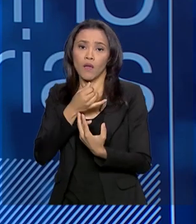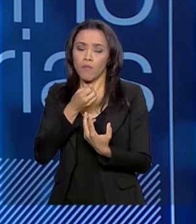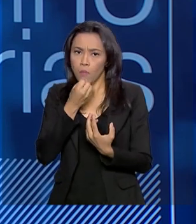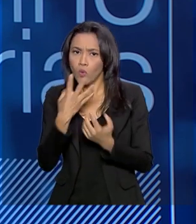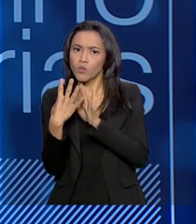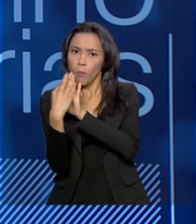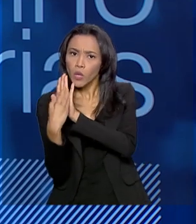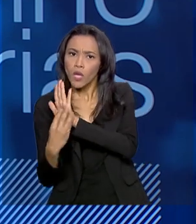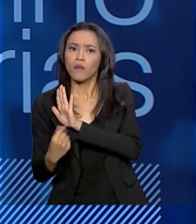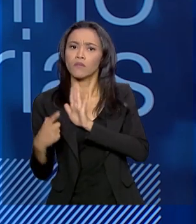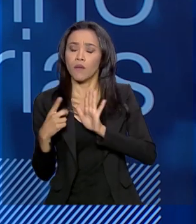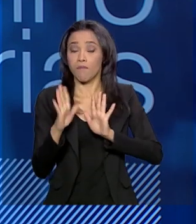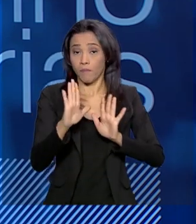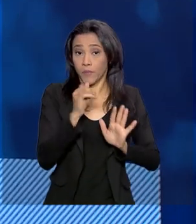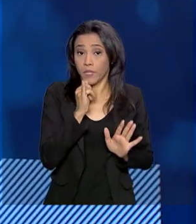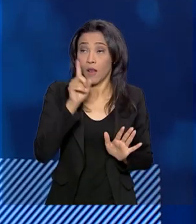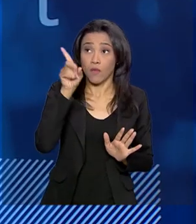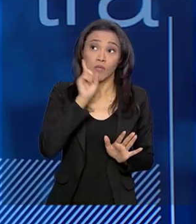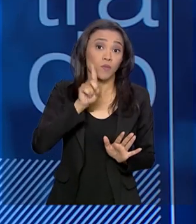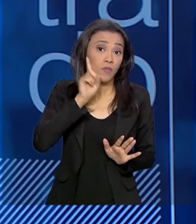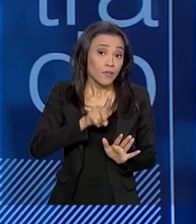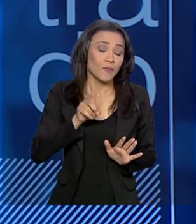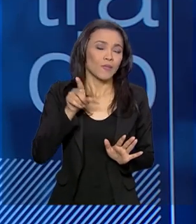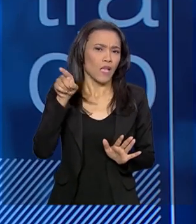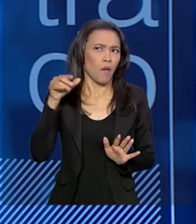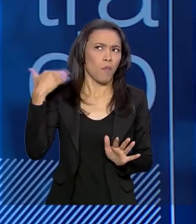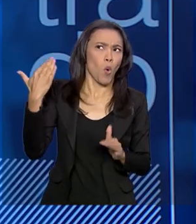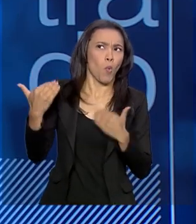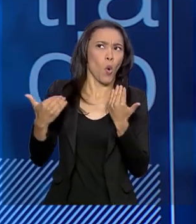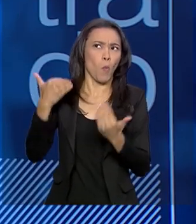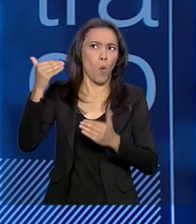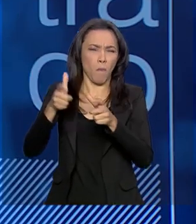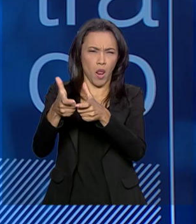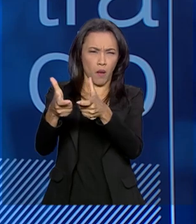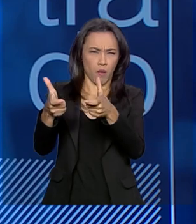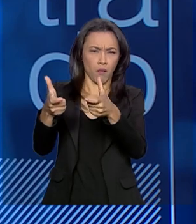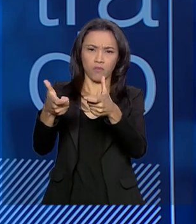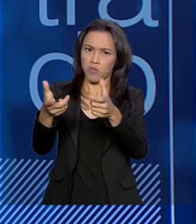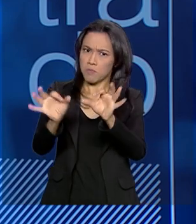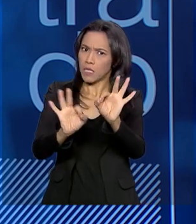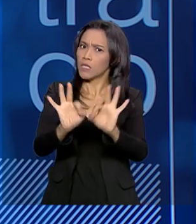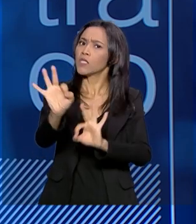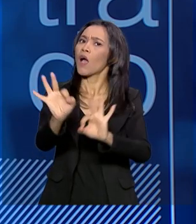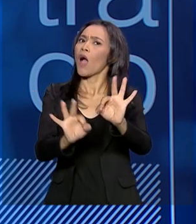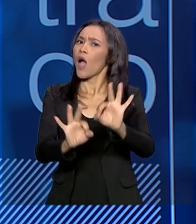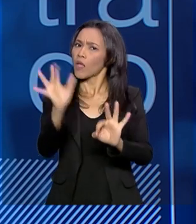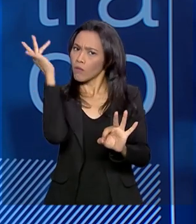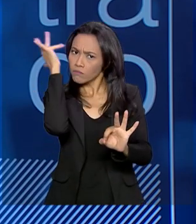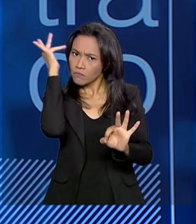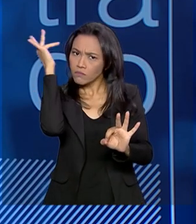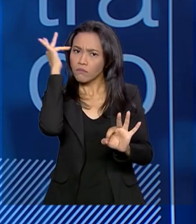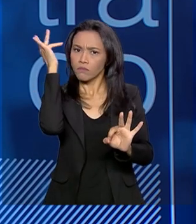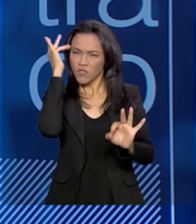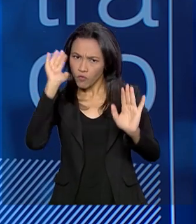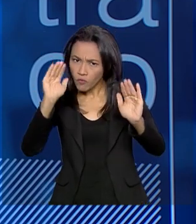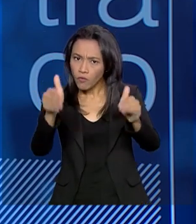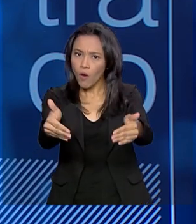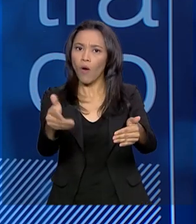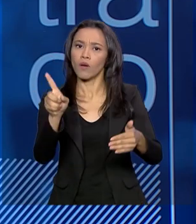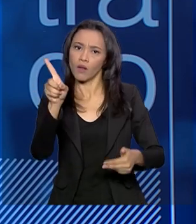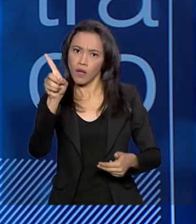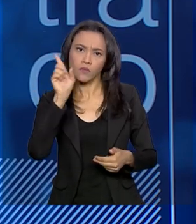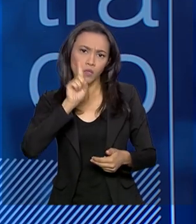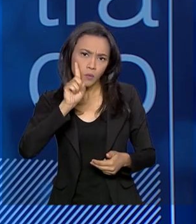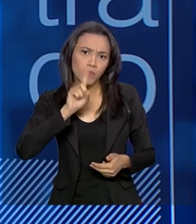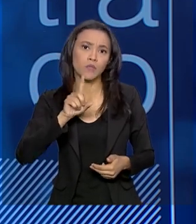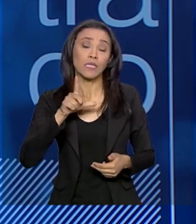por exemplo, já nos Estados Unidos, o crescimento foi mais planejado, com mais coesão, foi com mais foco. Então, tem